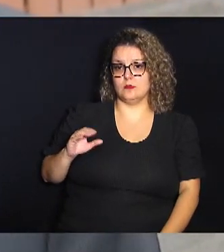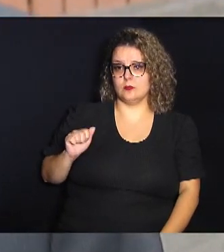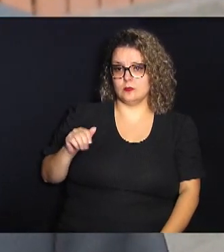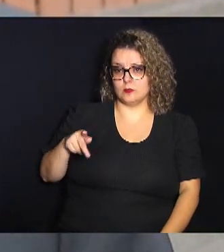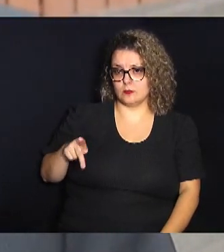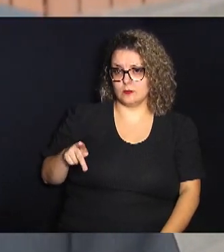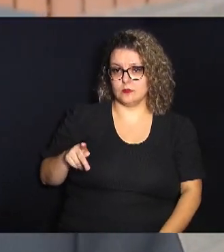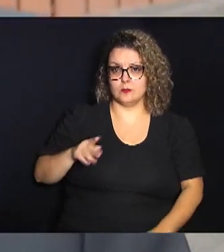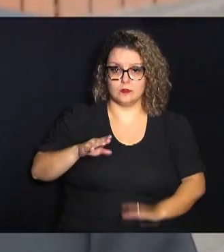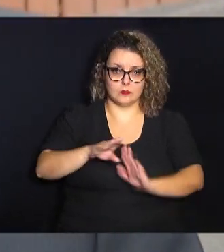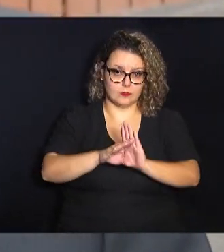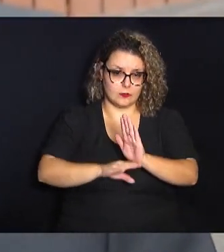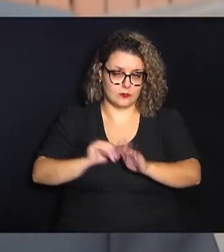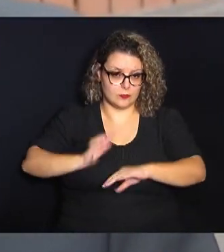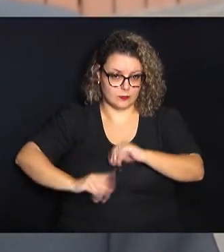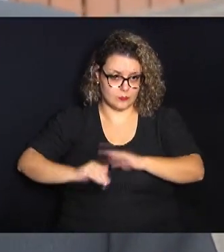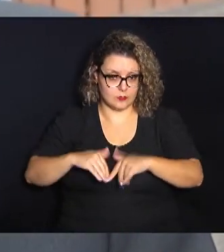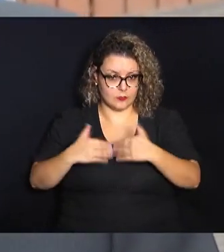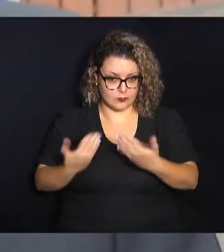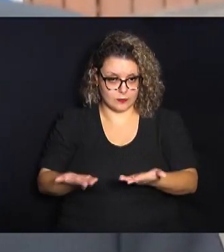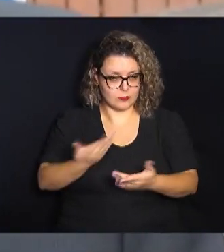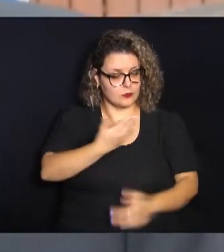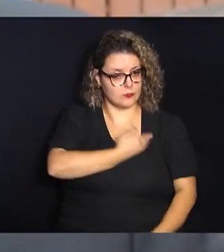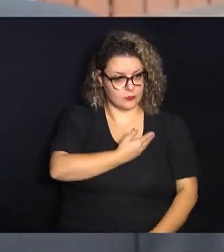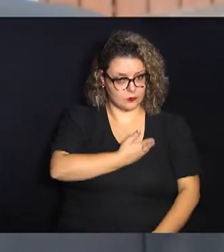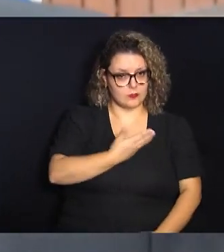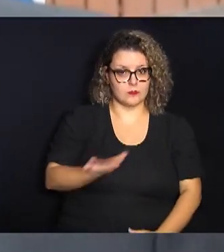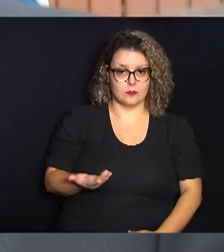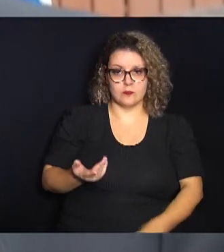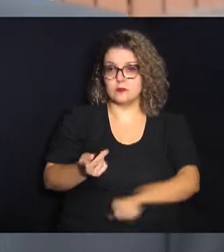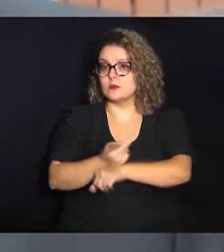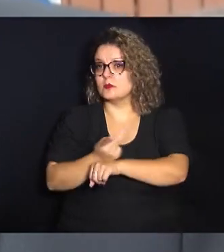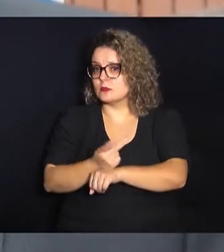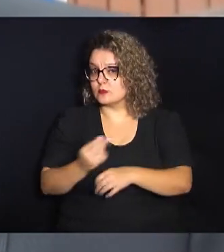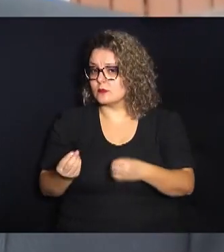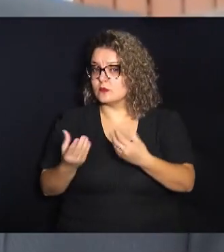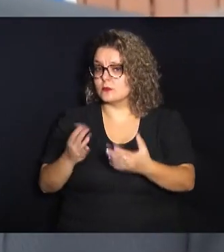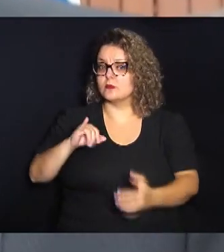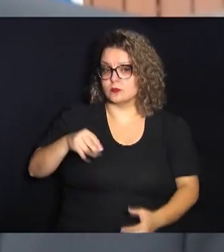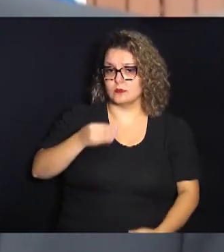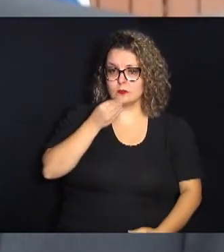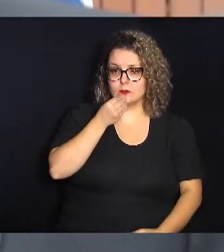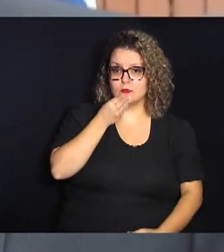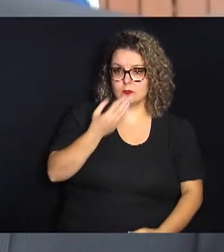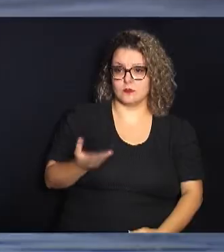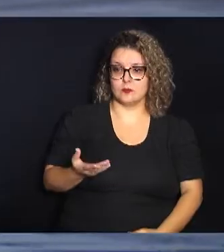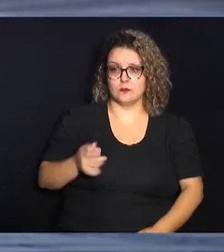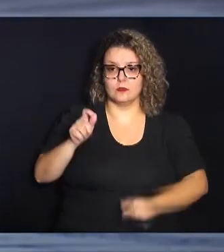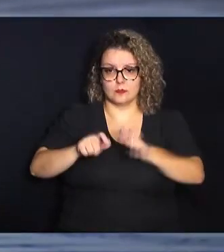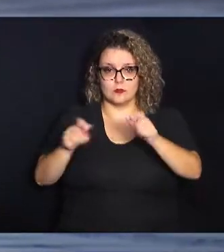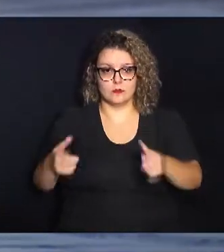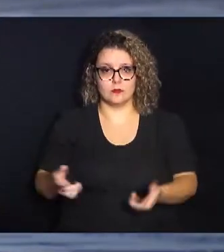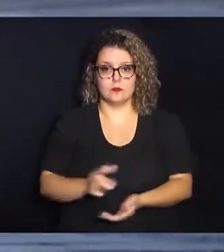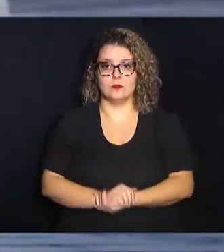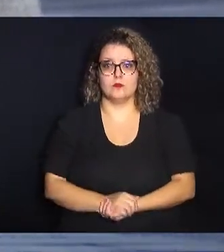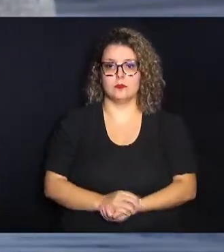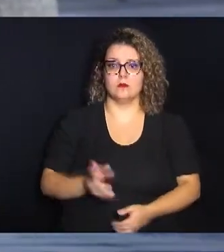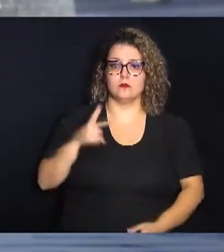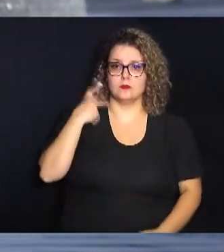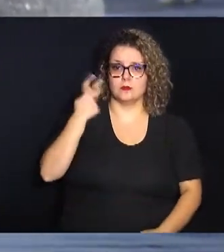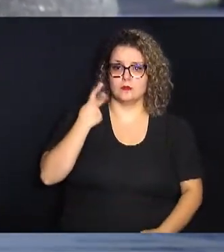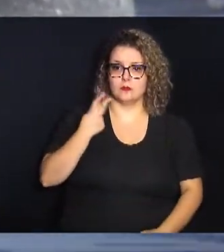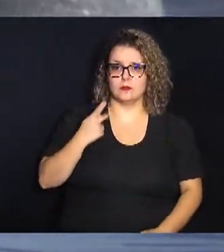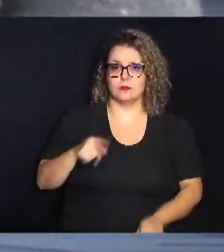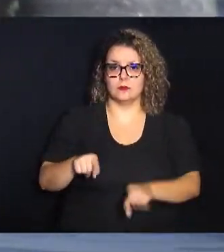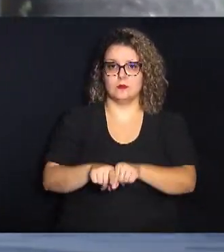procuram de alguma forma dar oportunidade para essas pessoas O parlamentar também